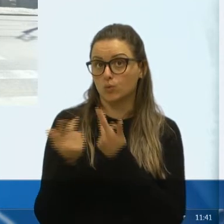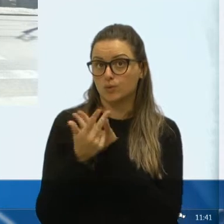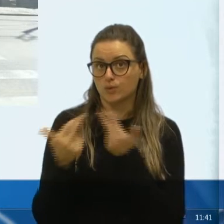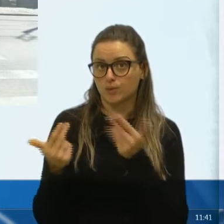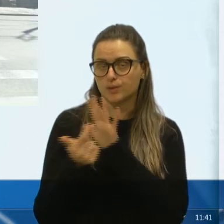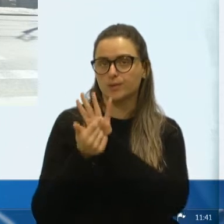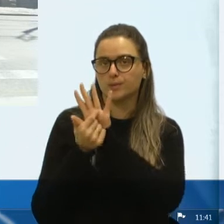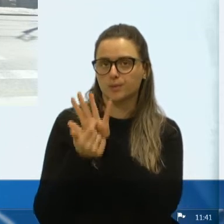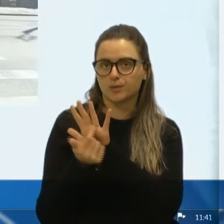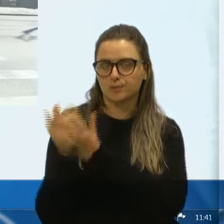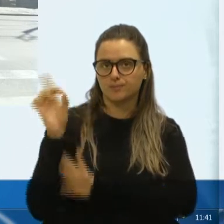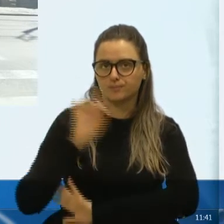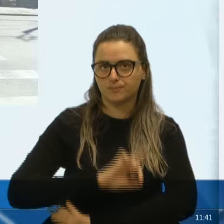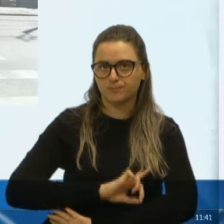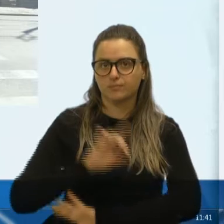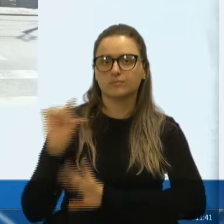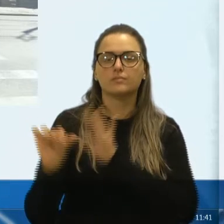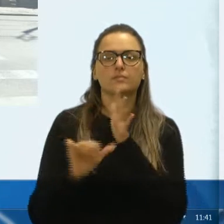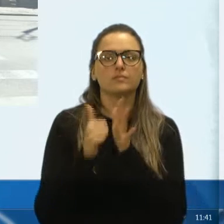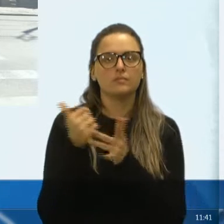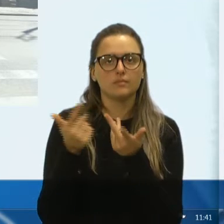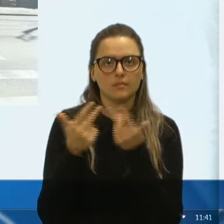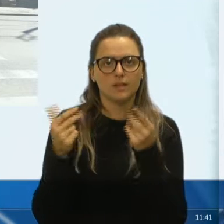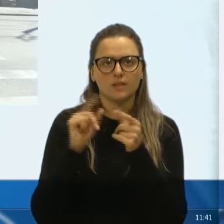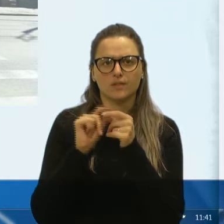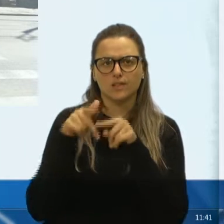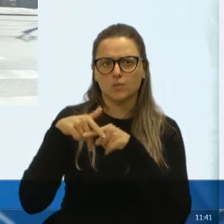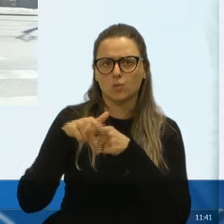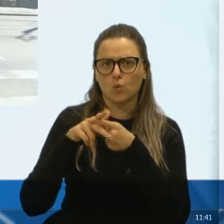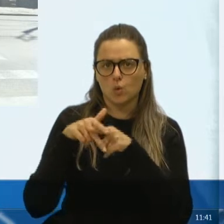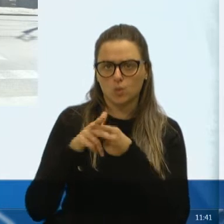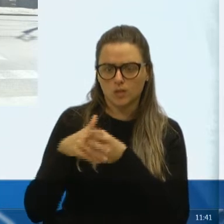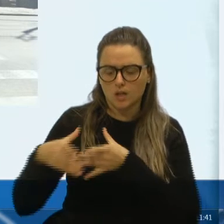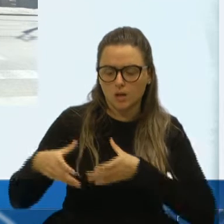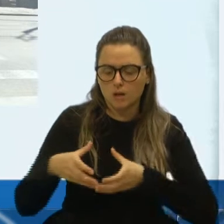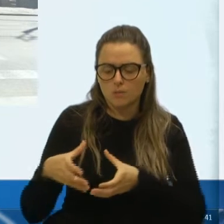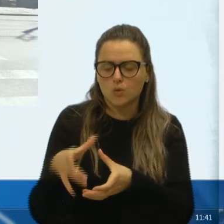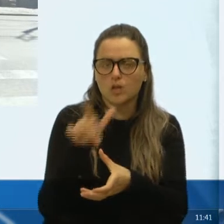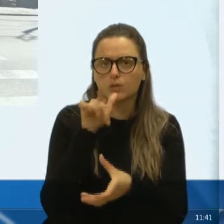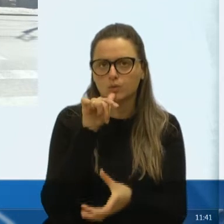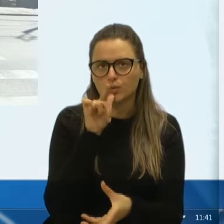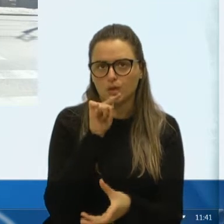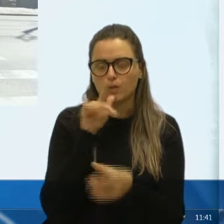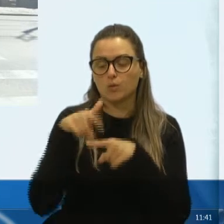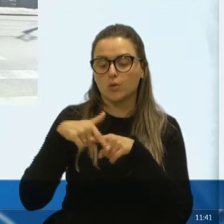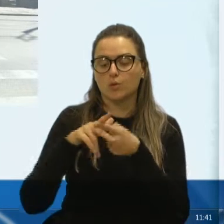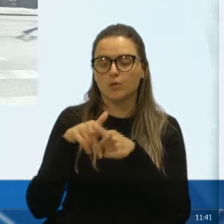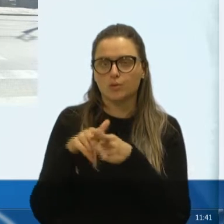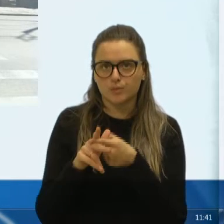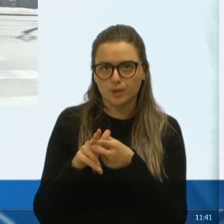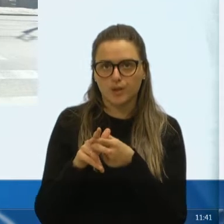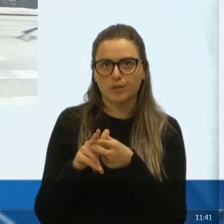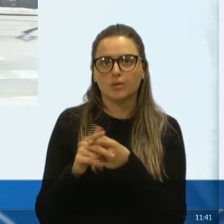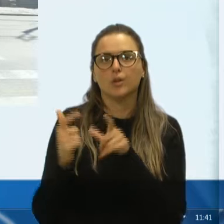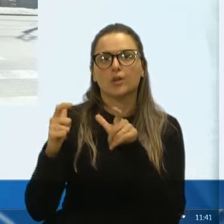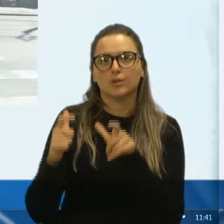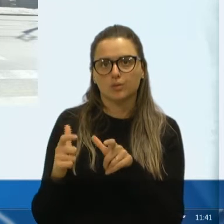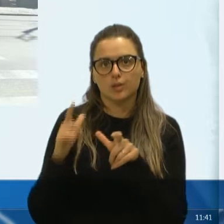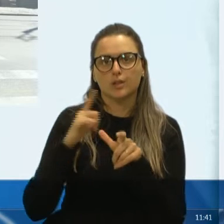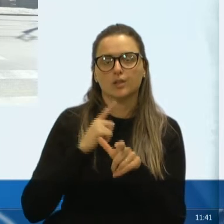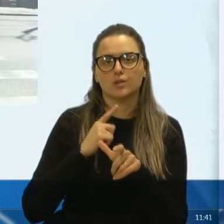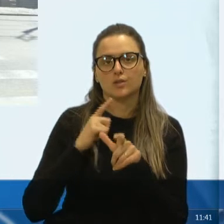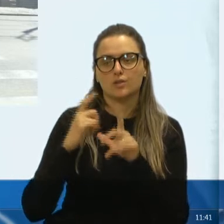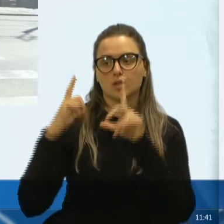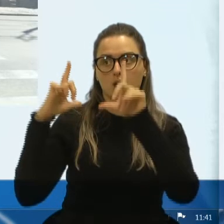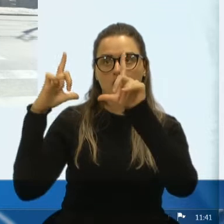mostraram nesse dia. A primeira foi feita um concerto, na rede de água, e o concerto foi justamente, onde tinha uma placa,